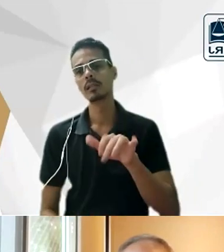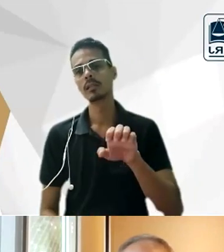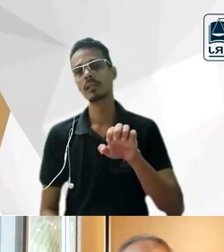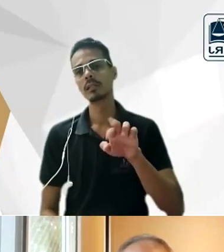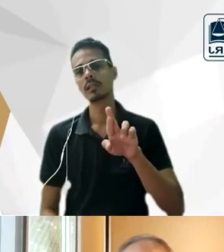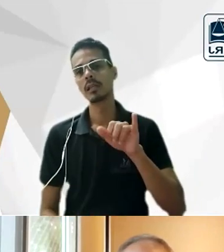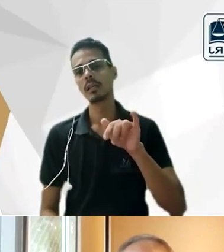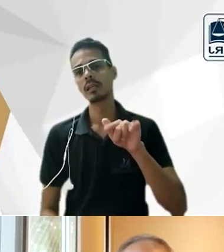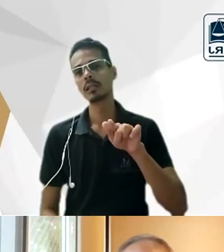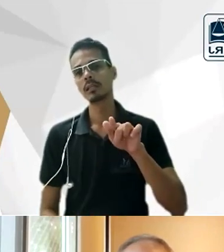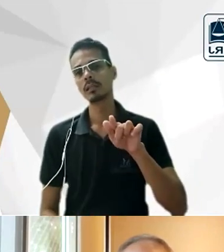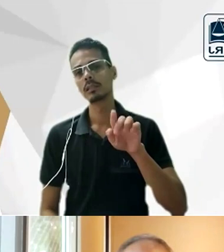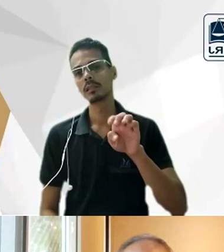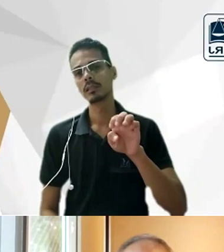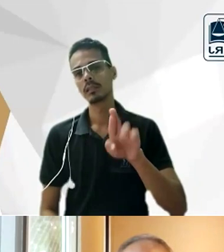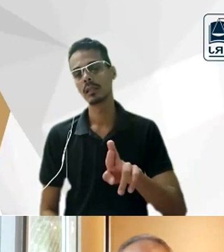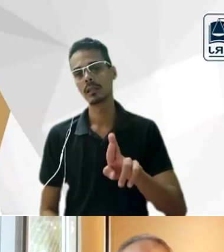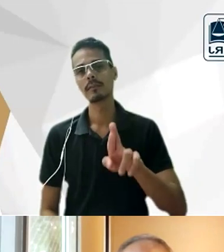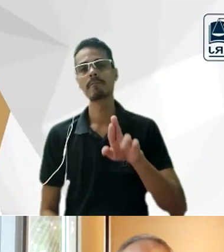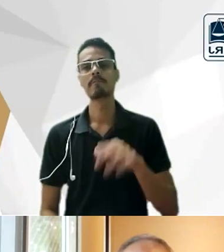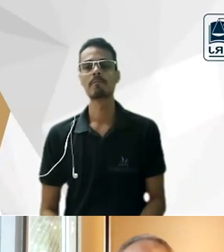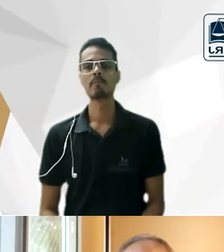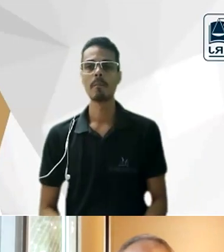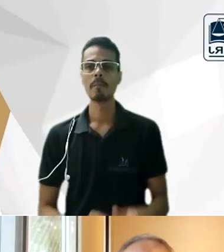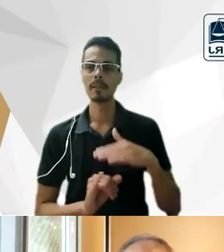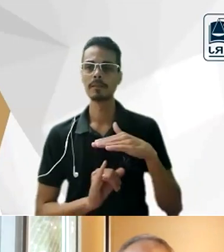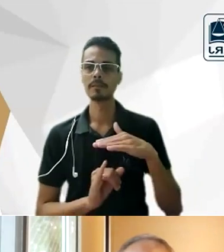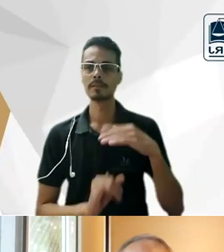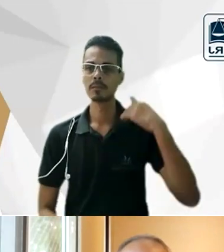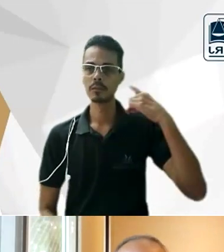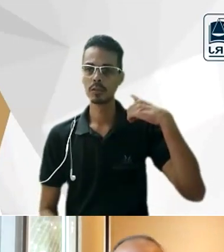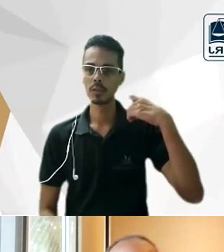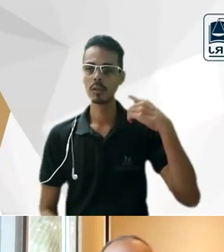de direitos como forma de produzir alguma mudança